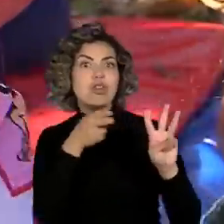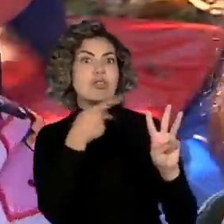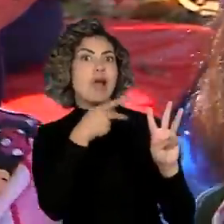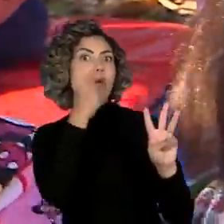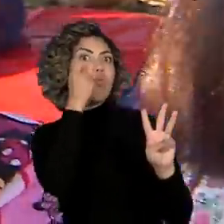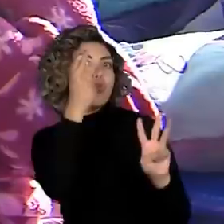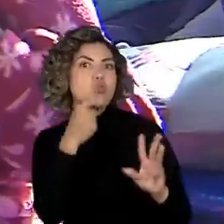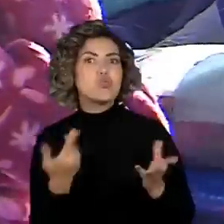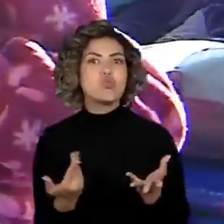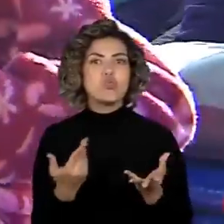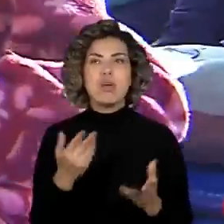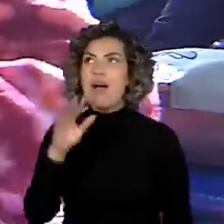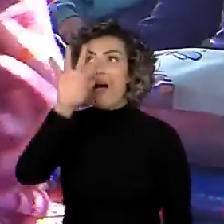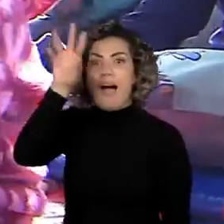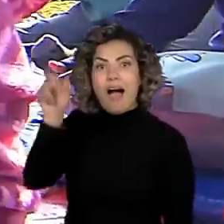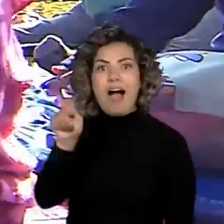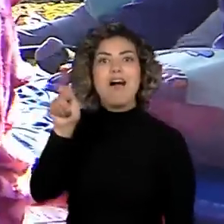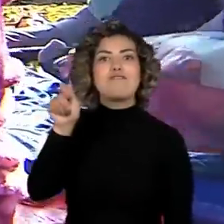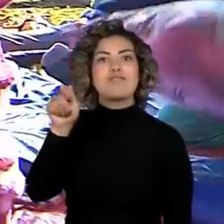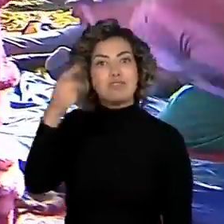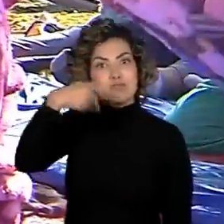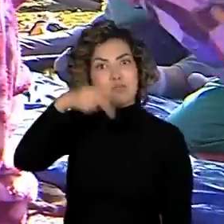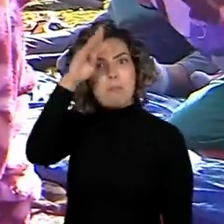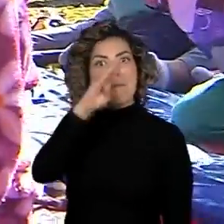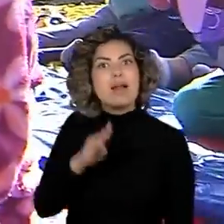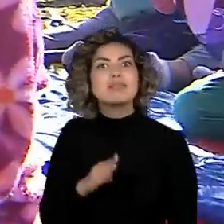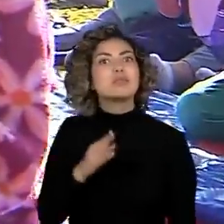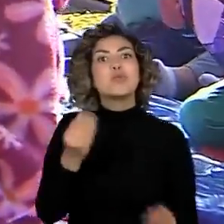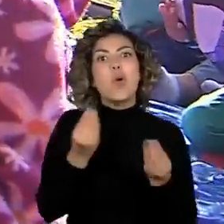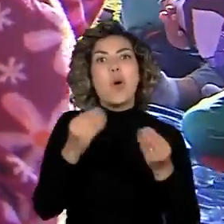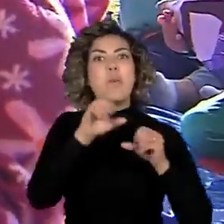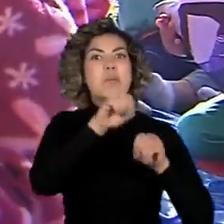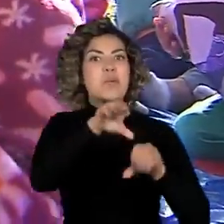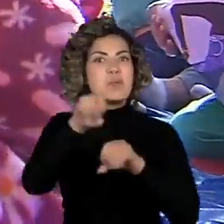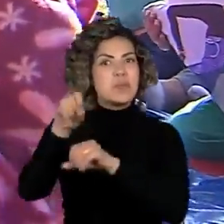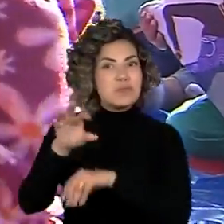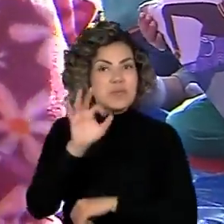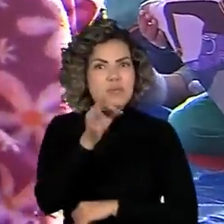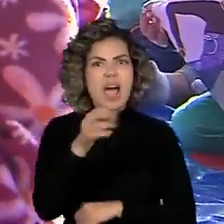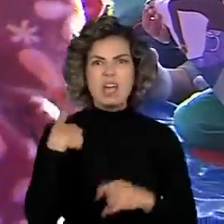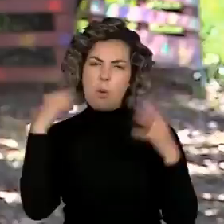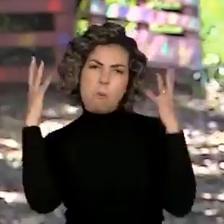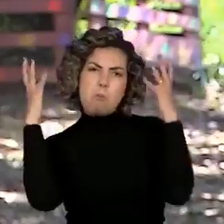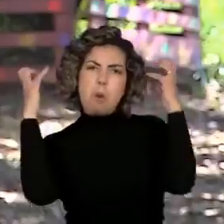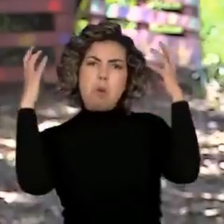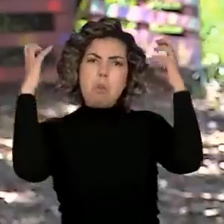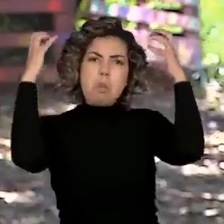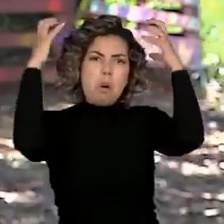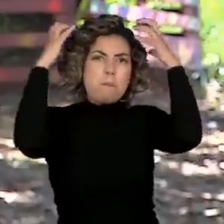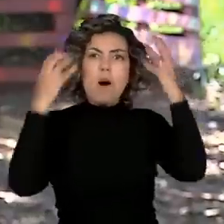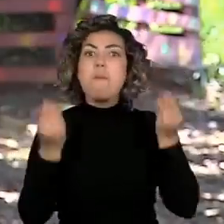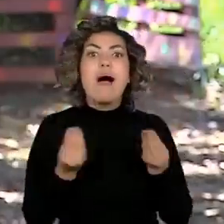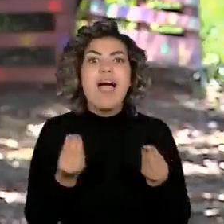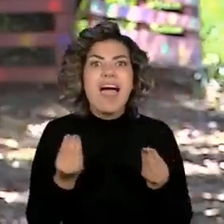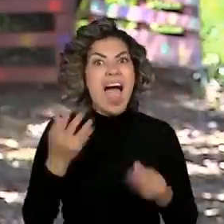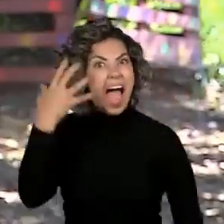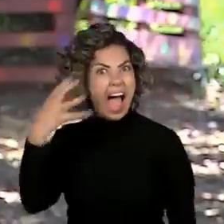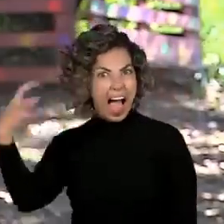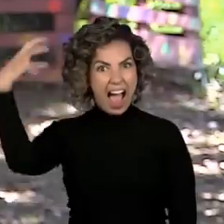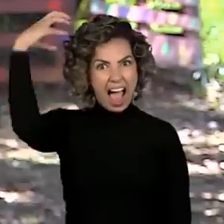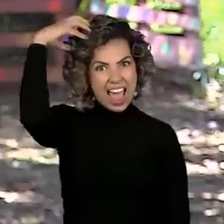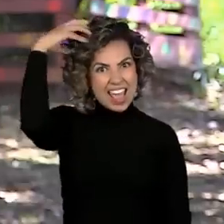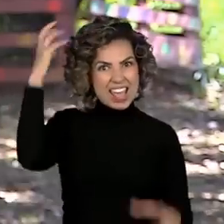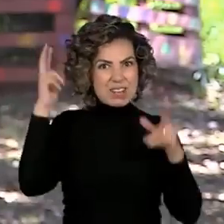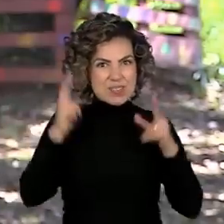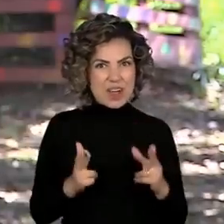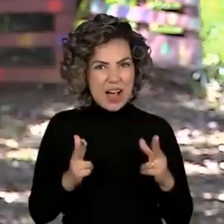-brasileira. O nosso crespo é de... Rainha! Nesse espaço também, do